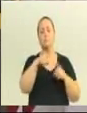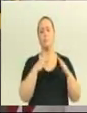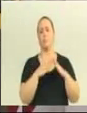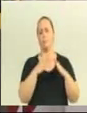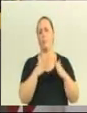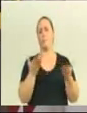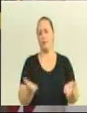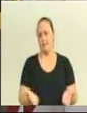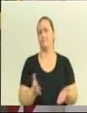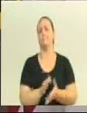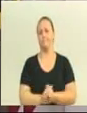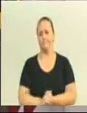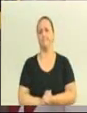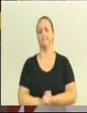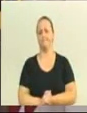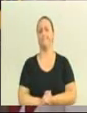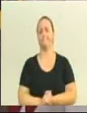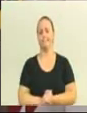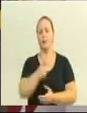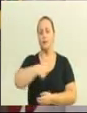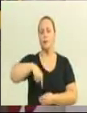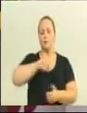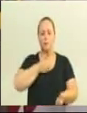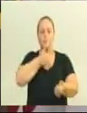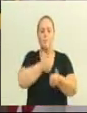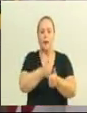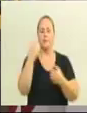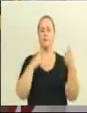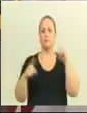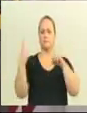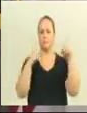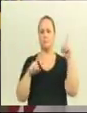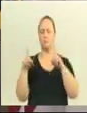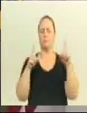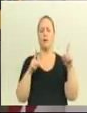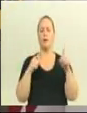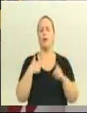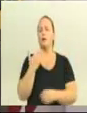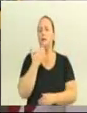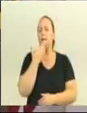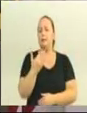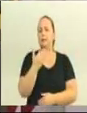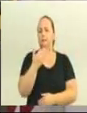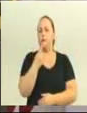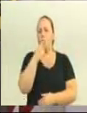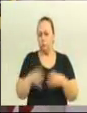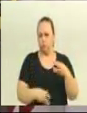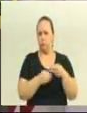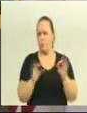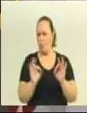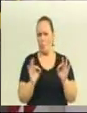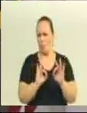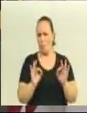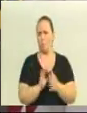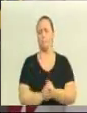Presidente. Como estamos em véspera de carnaval, eu não vou pedir a V. Exª um minuto que sempre peço. Muito obrigado.